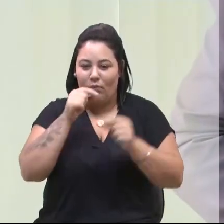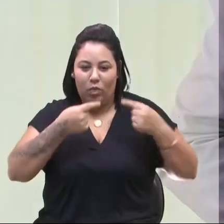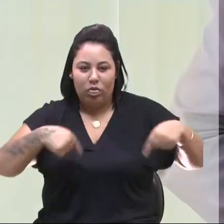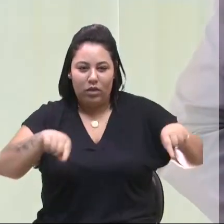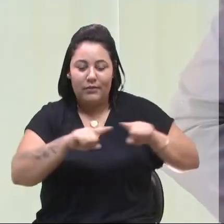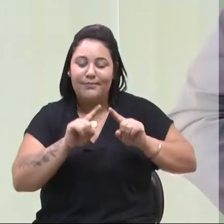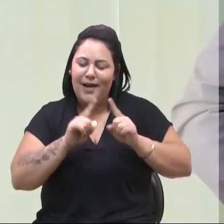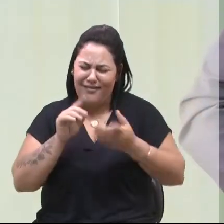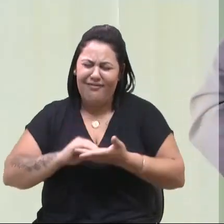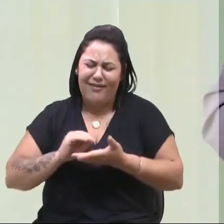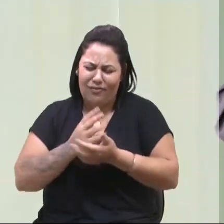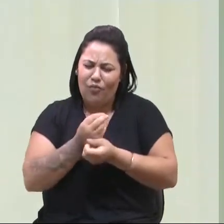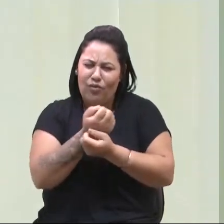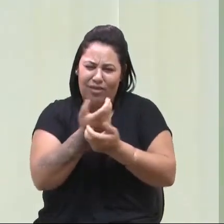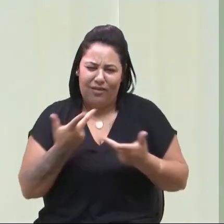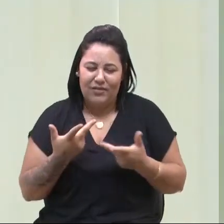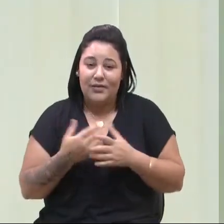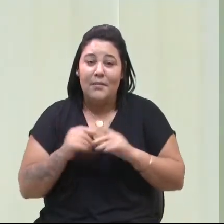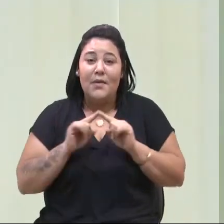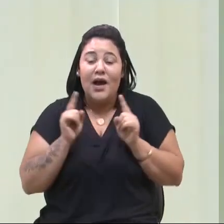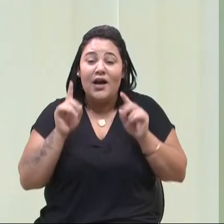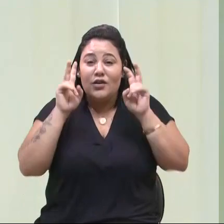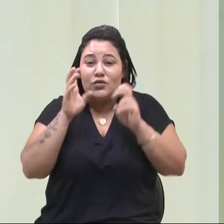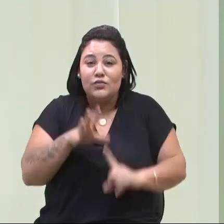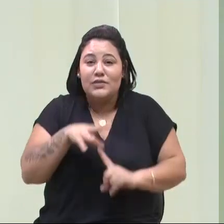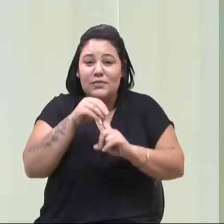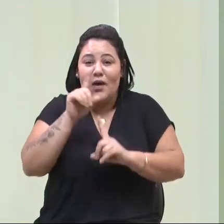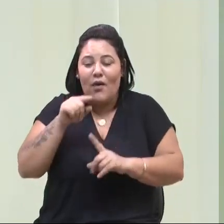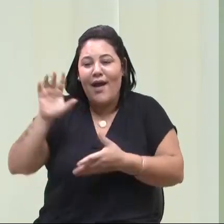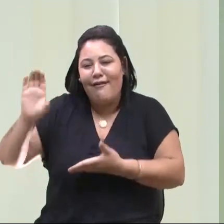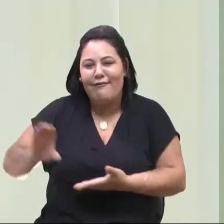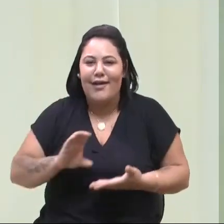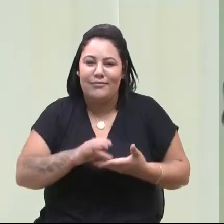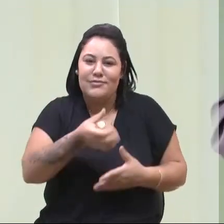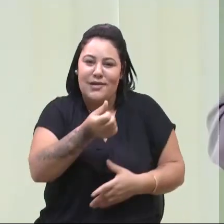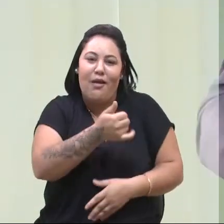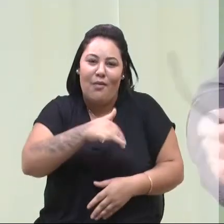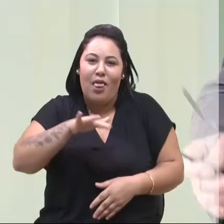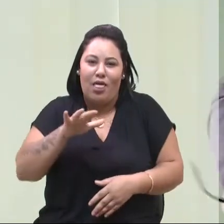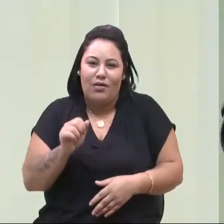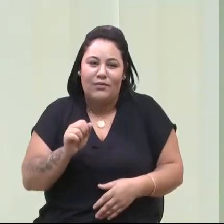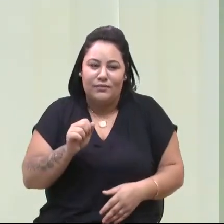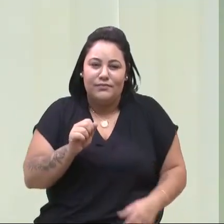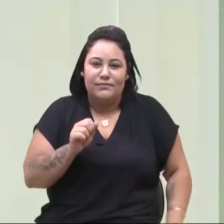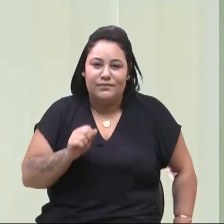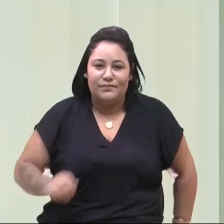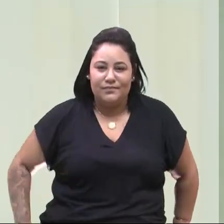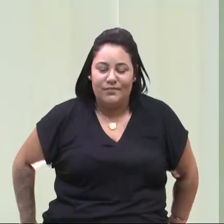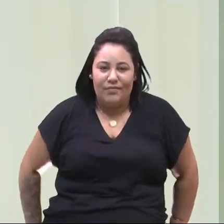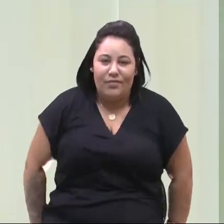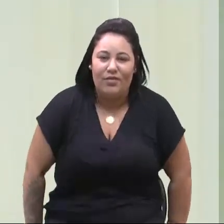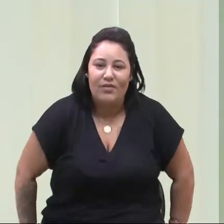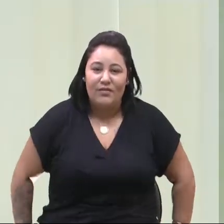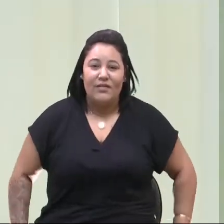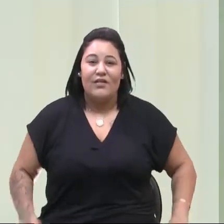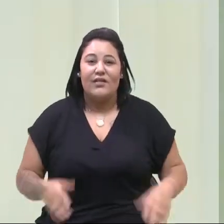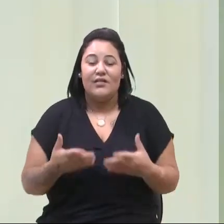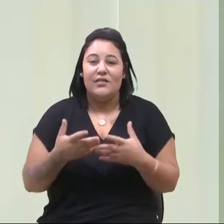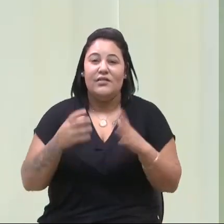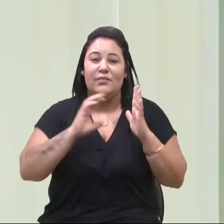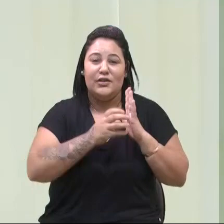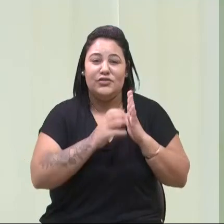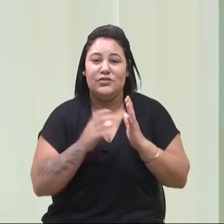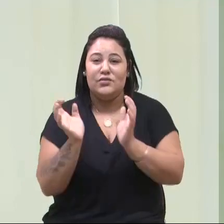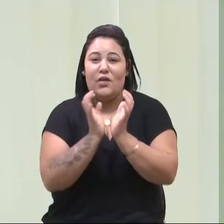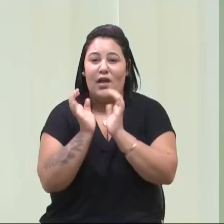que falta muito. Mas hoje o tema é o repasso dos 6 milhões, e o seu partido, os seus colegas, por